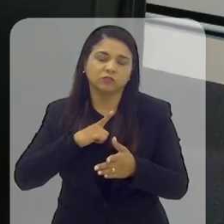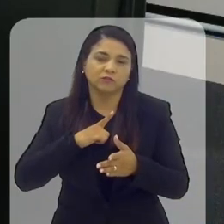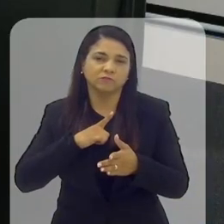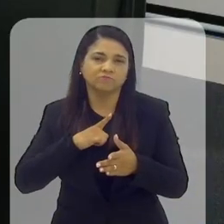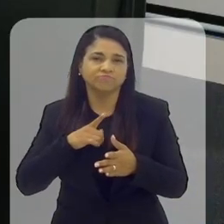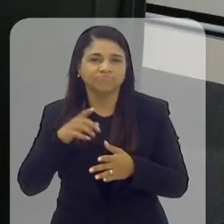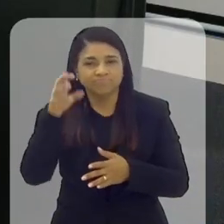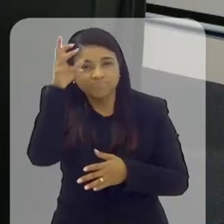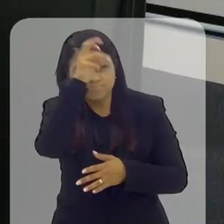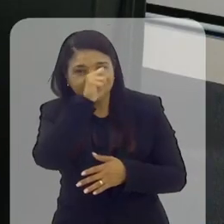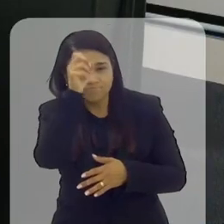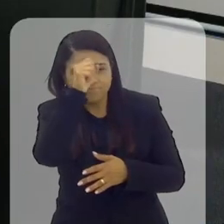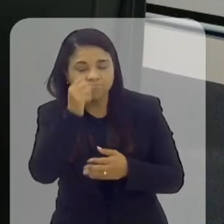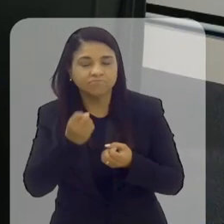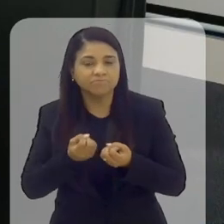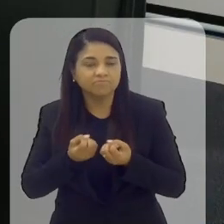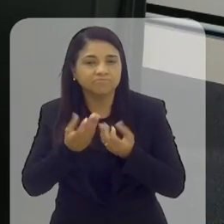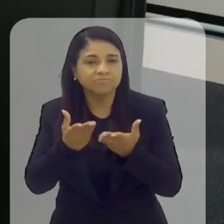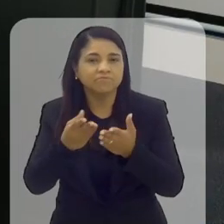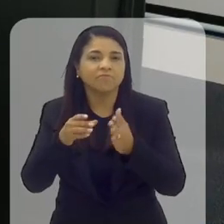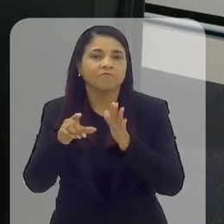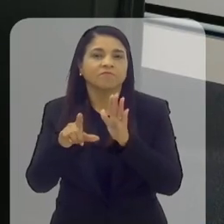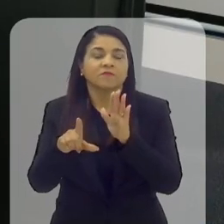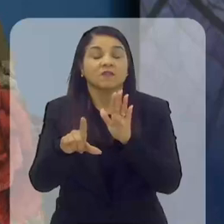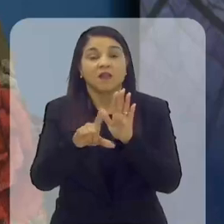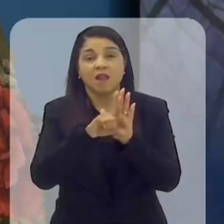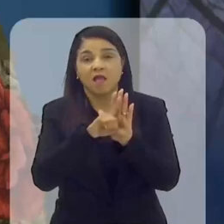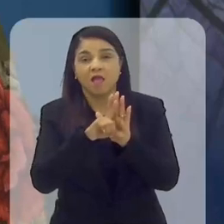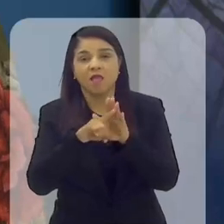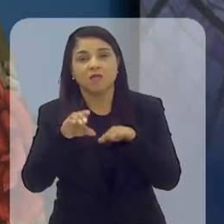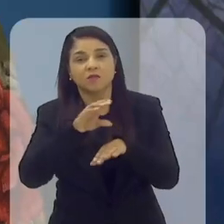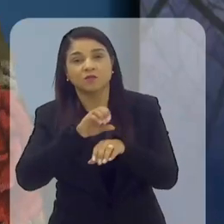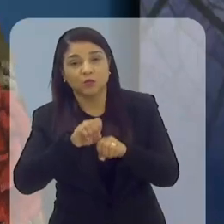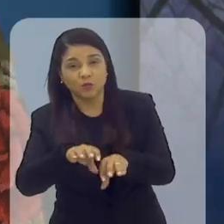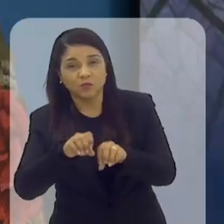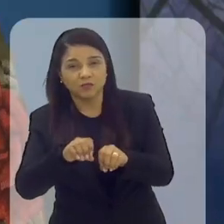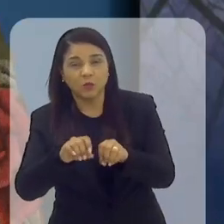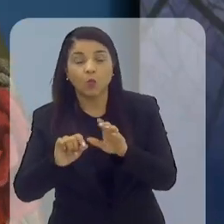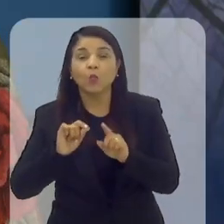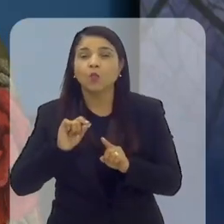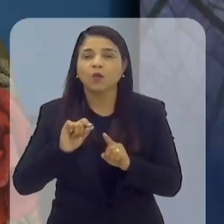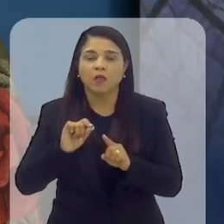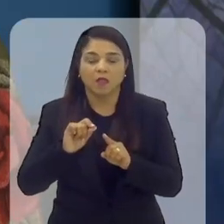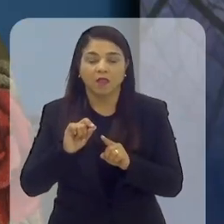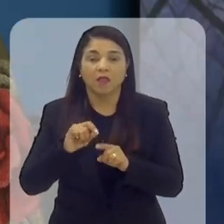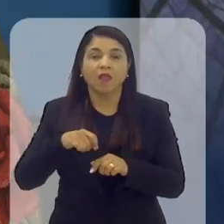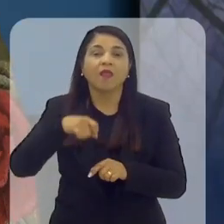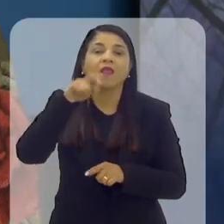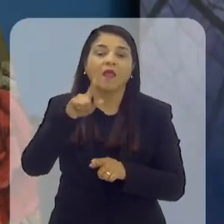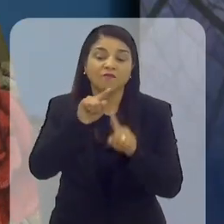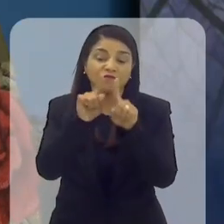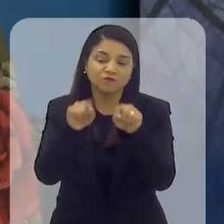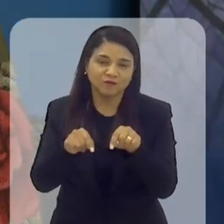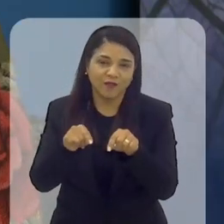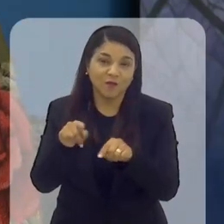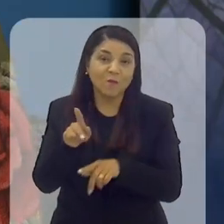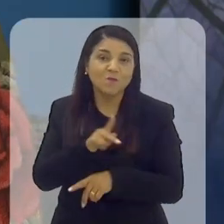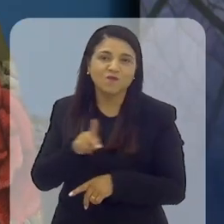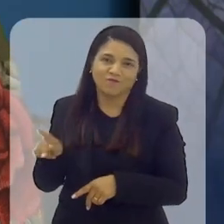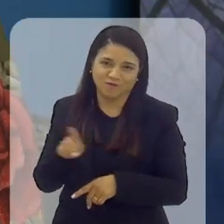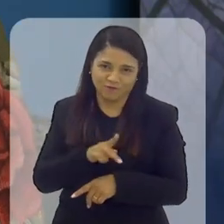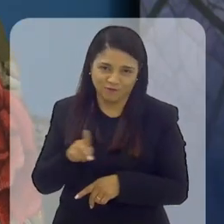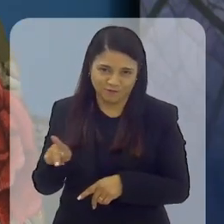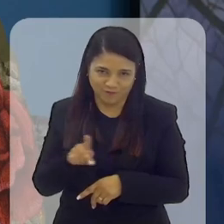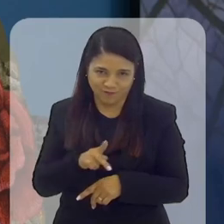contribuição para dar para a educação legislativa, utilizando a prata da casa nesse primeiro momento como professores.